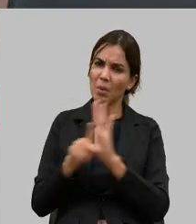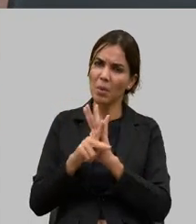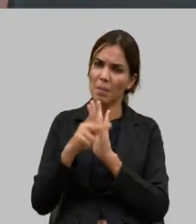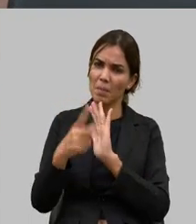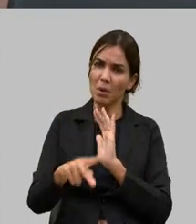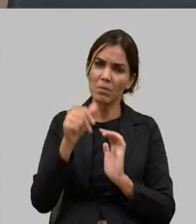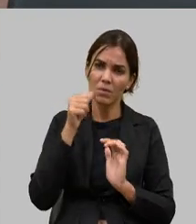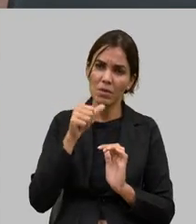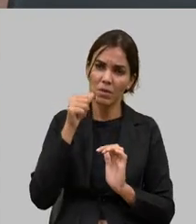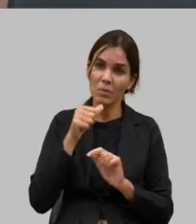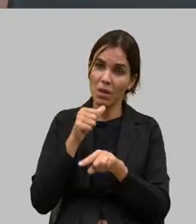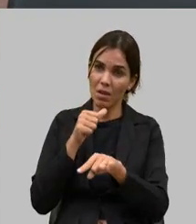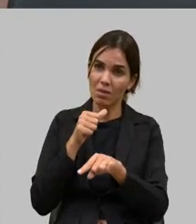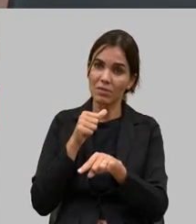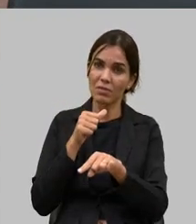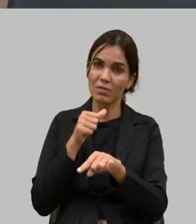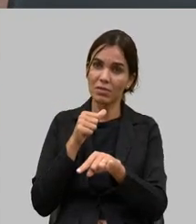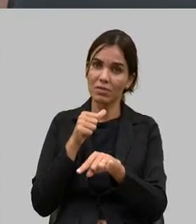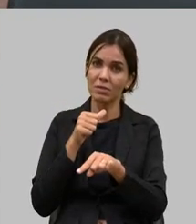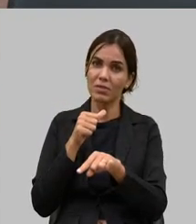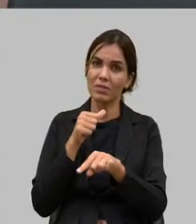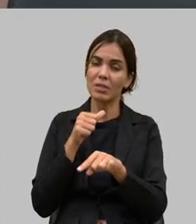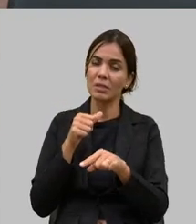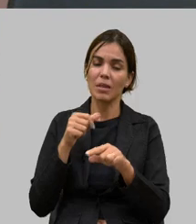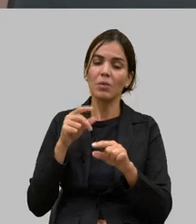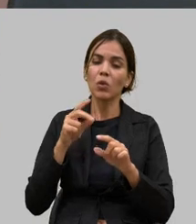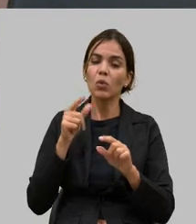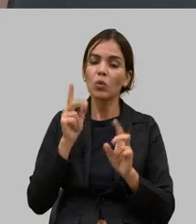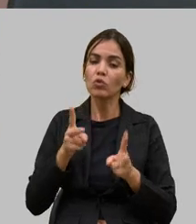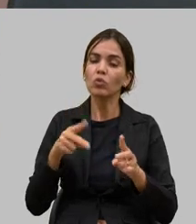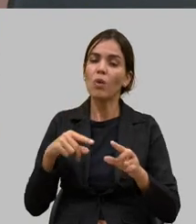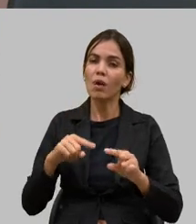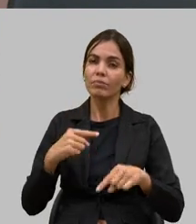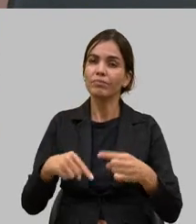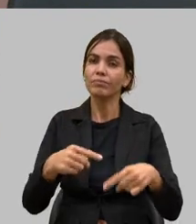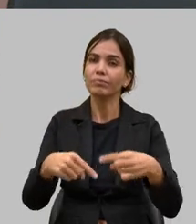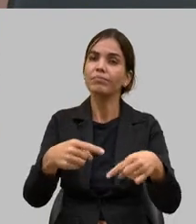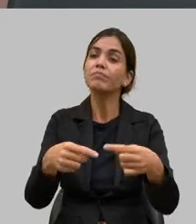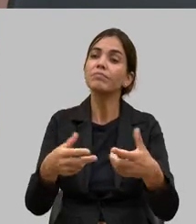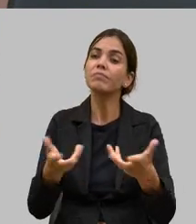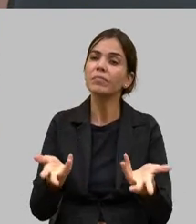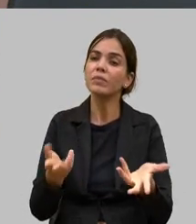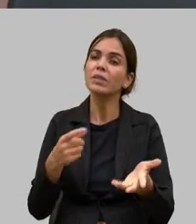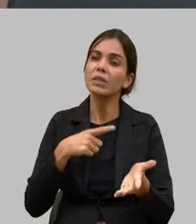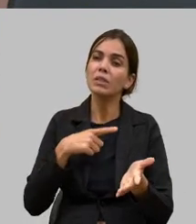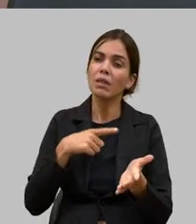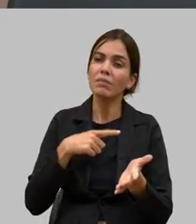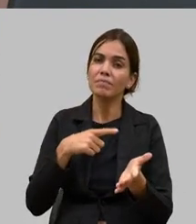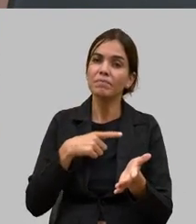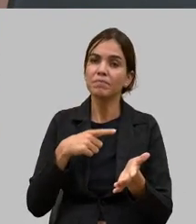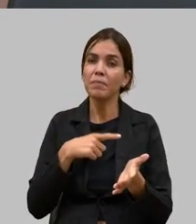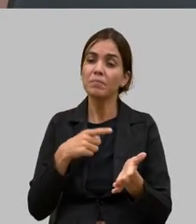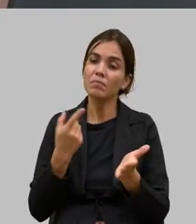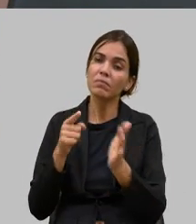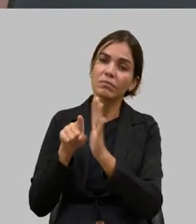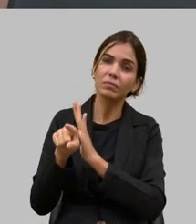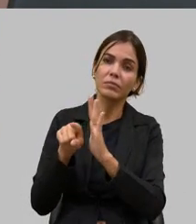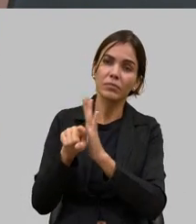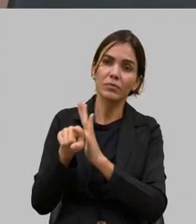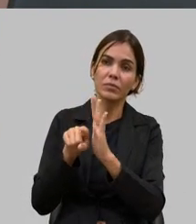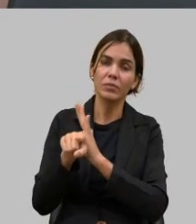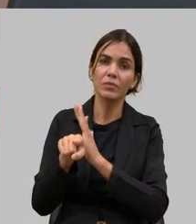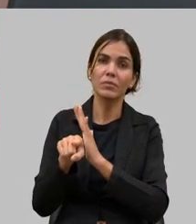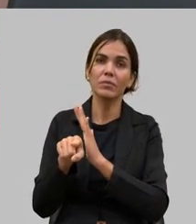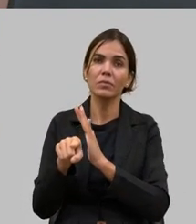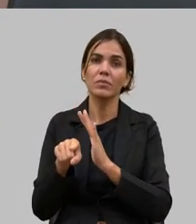garantirem a sucessão garantirem a sua força enfim são esses os meus questionamentos e de fato